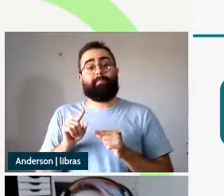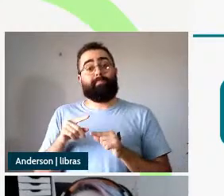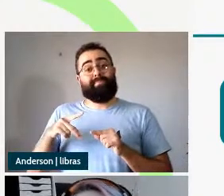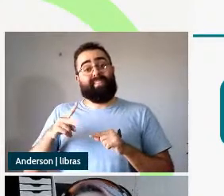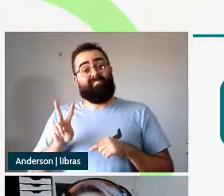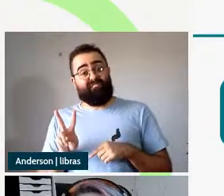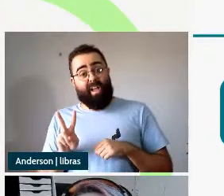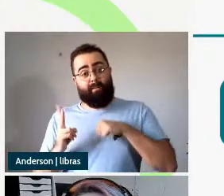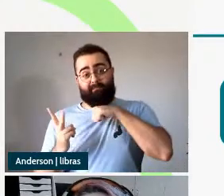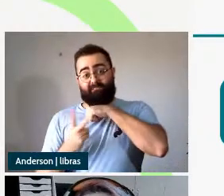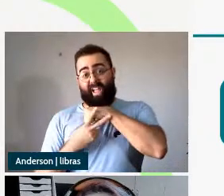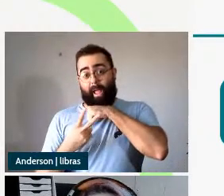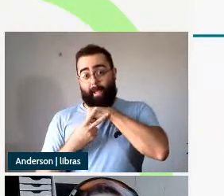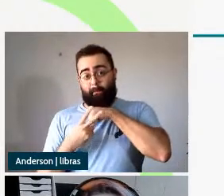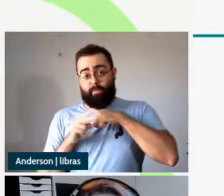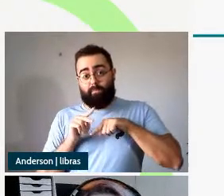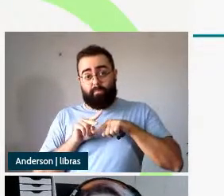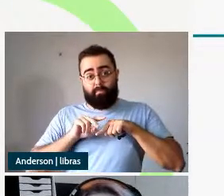e nominal